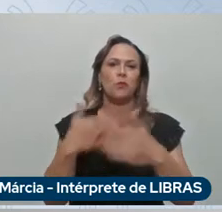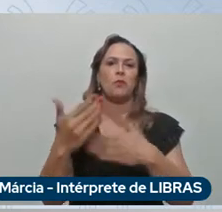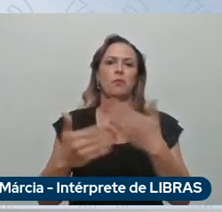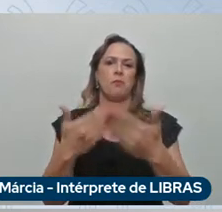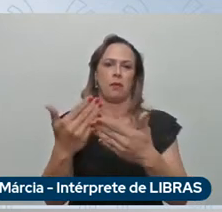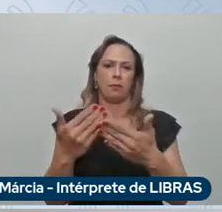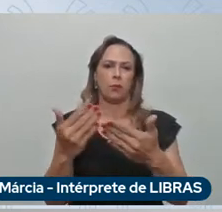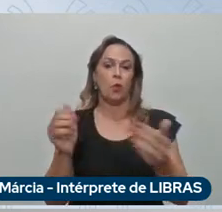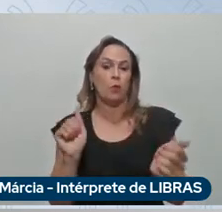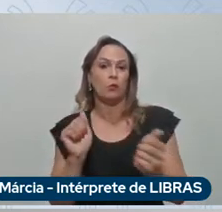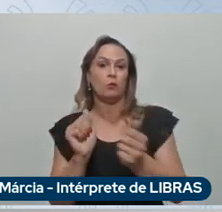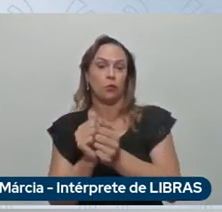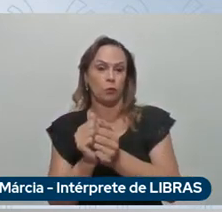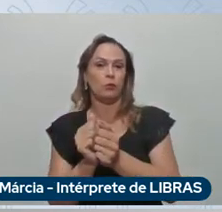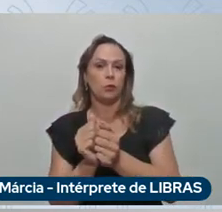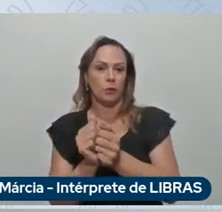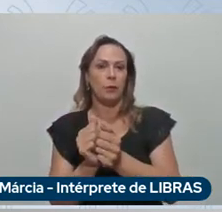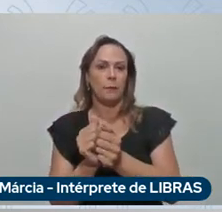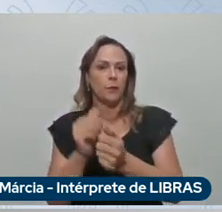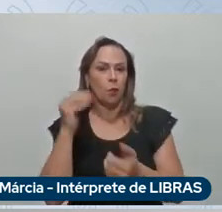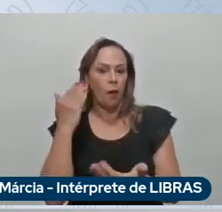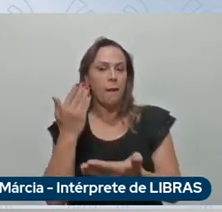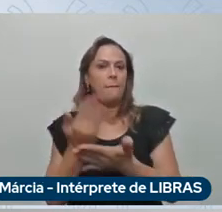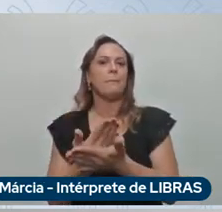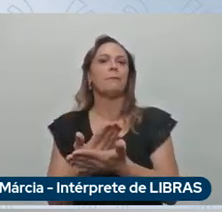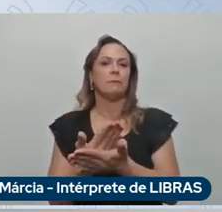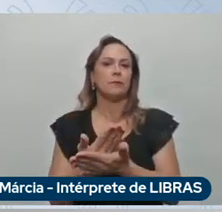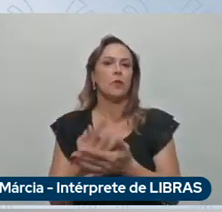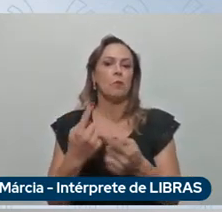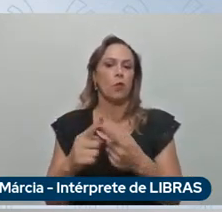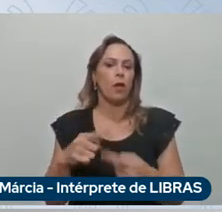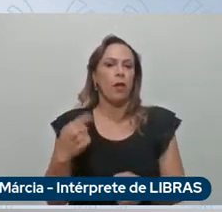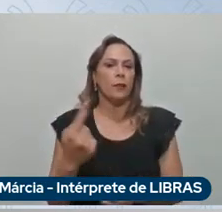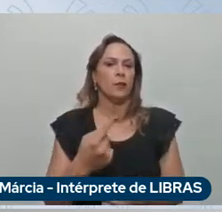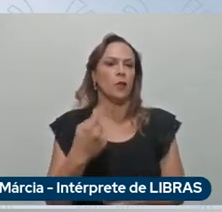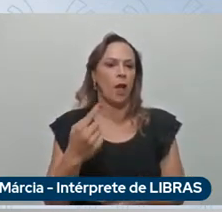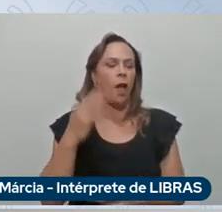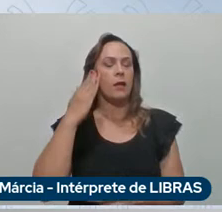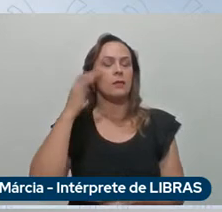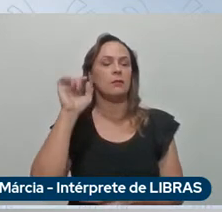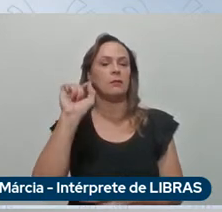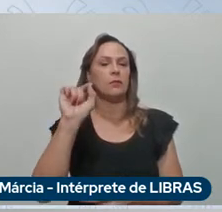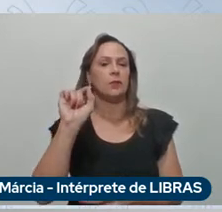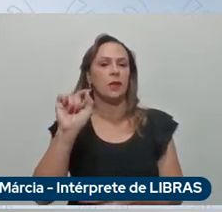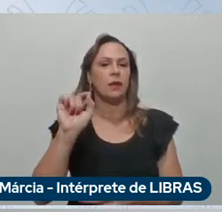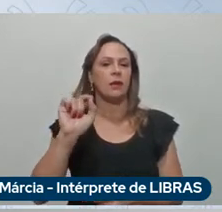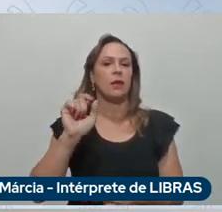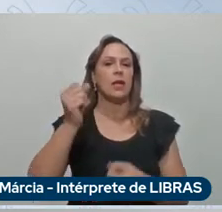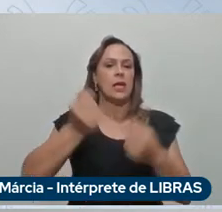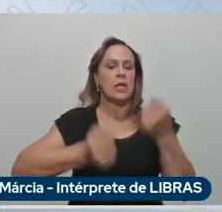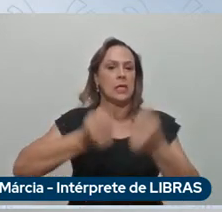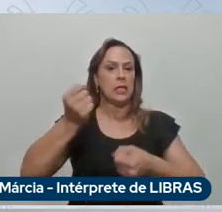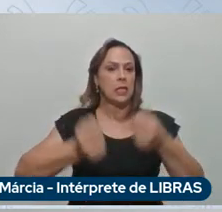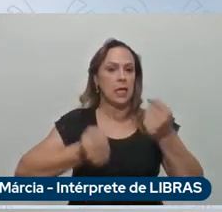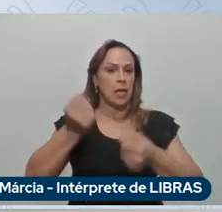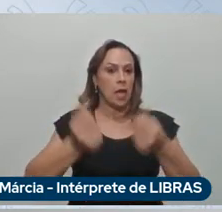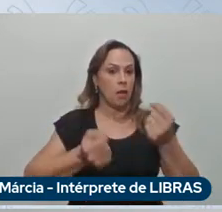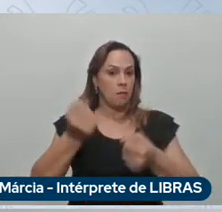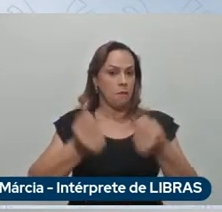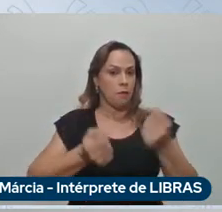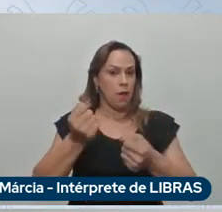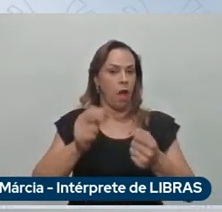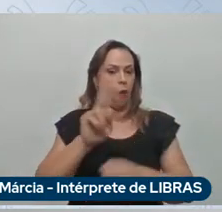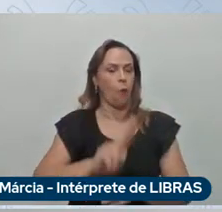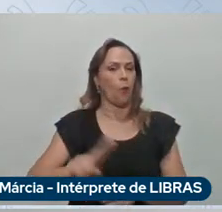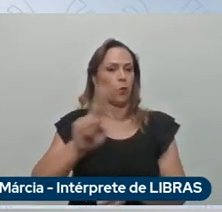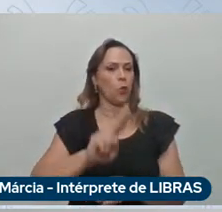todos nós sabemos que carros movidos a powertrain que usam o etanol